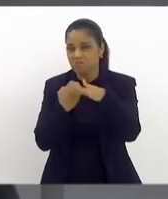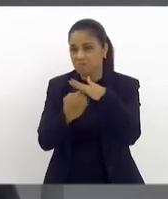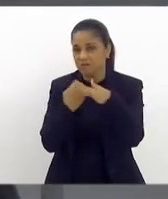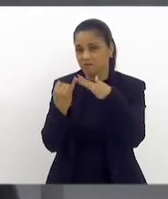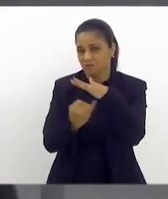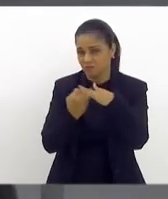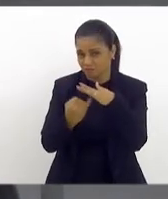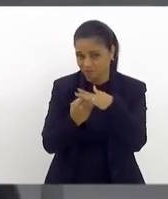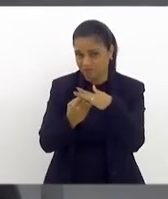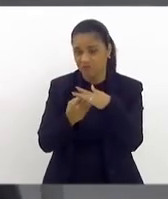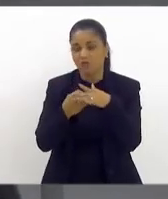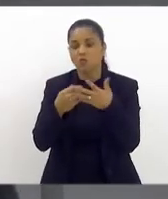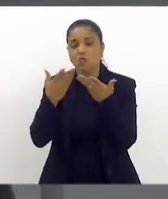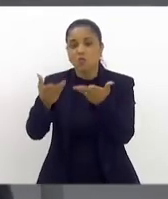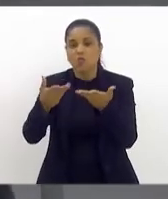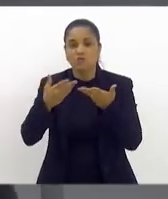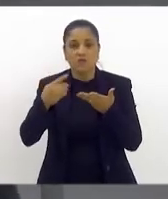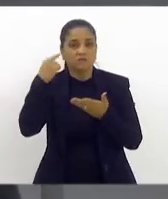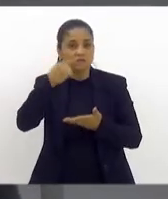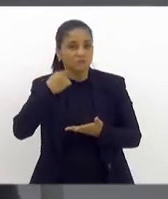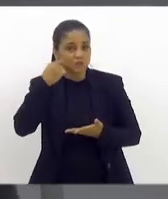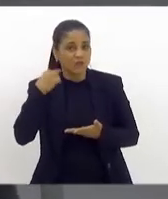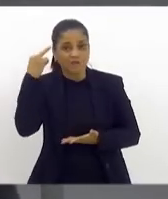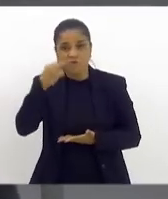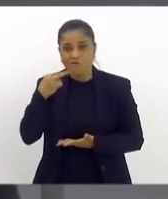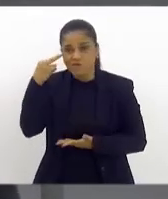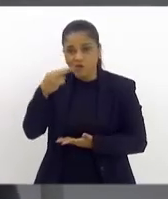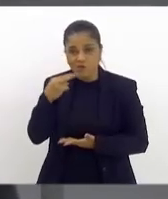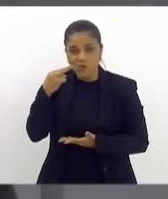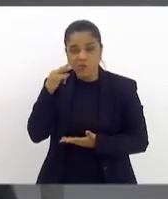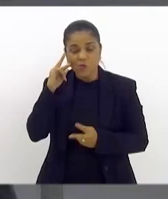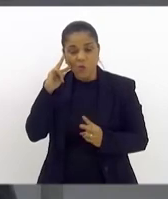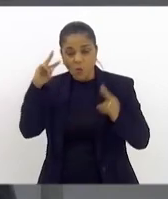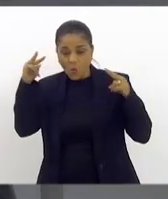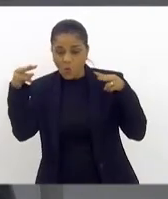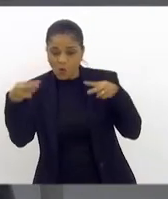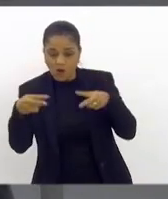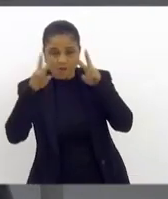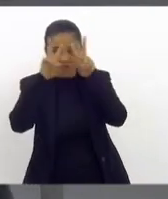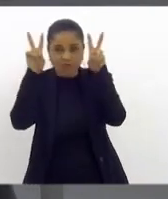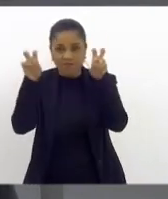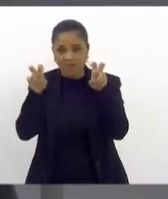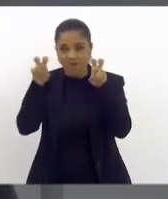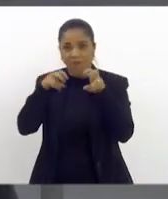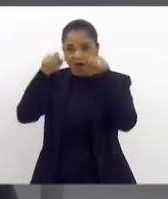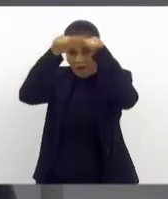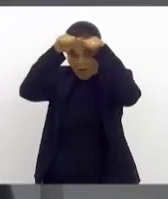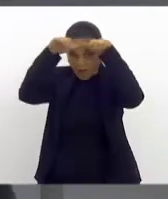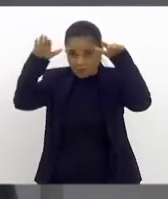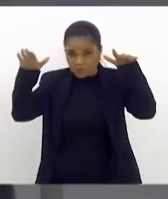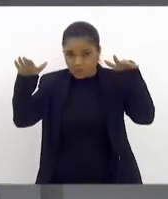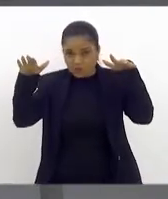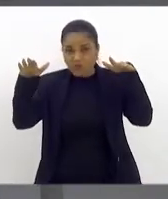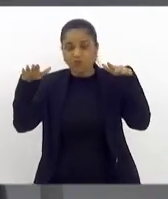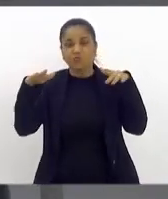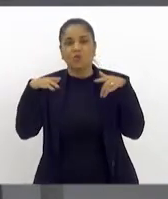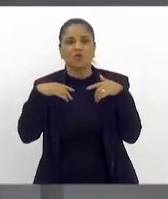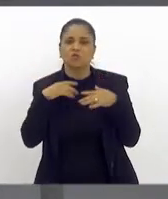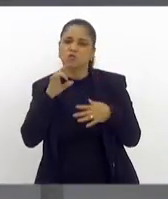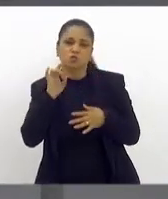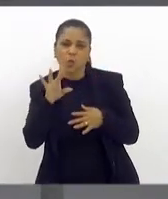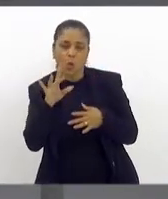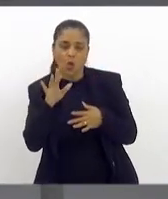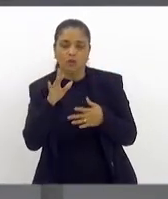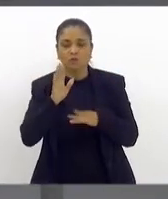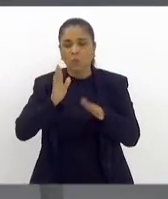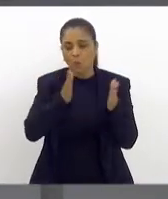deputados, os vereadores, a olhar para a causa, não apenas em época de política, em época de